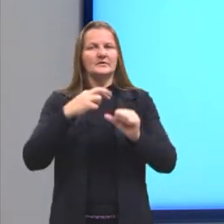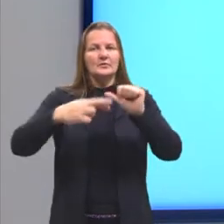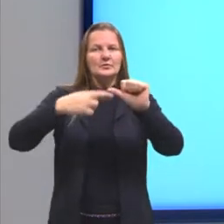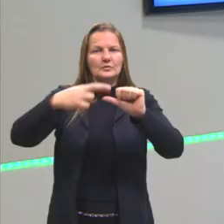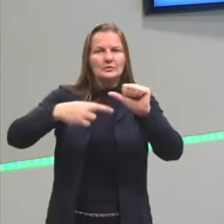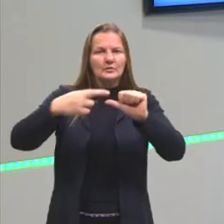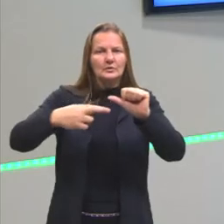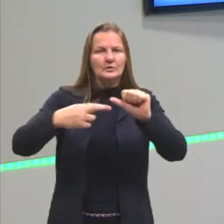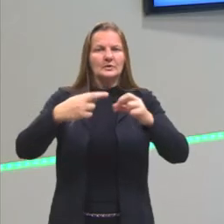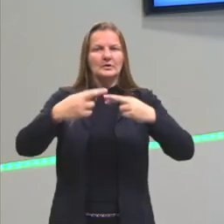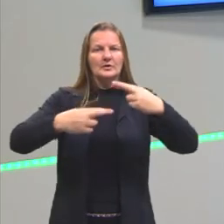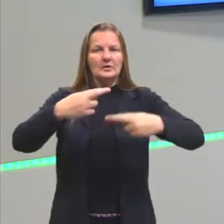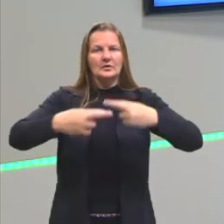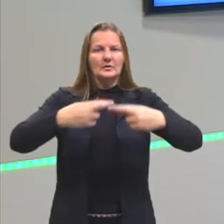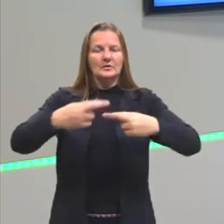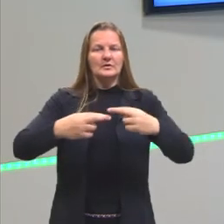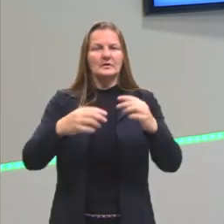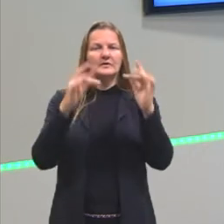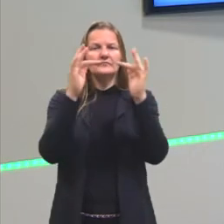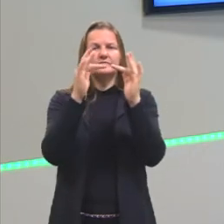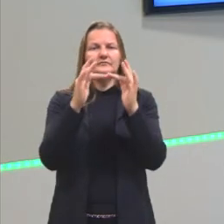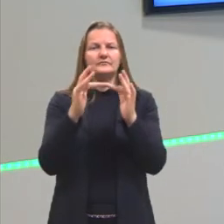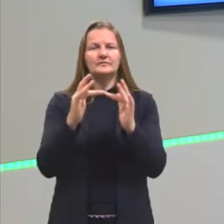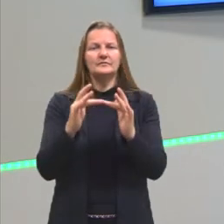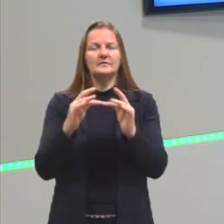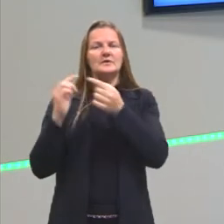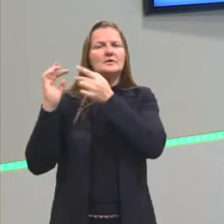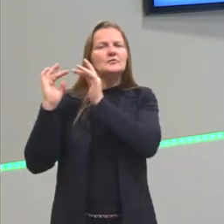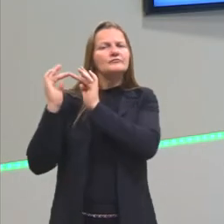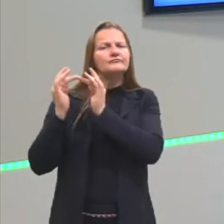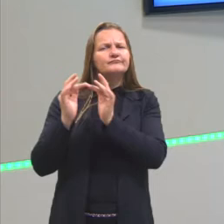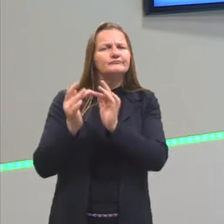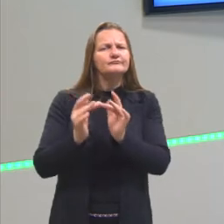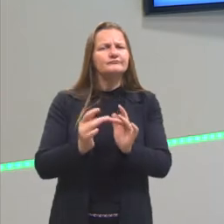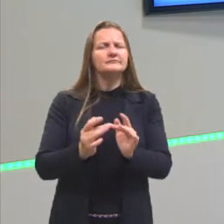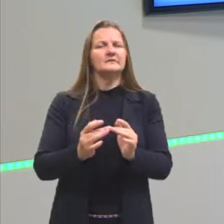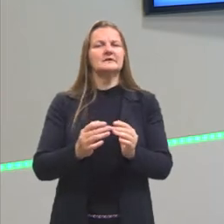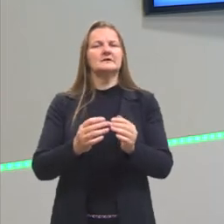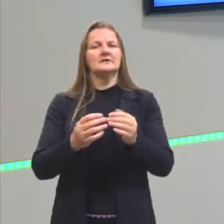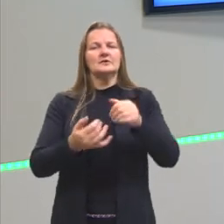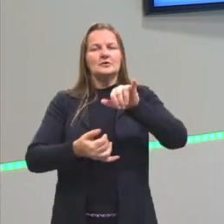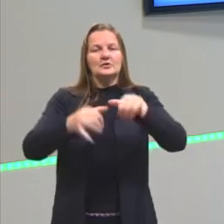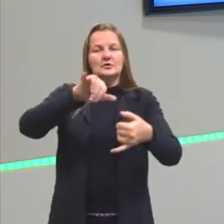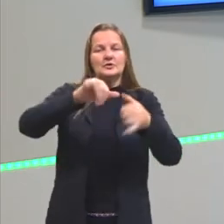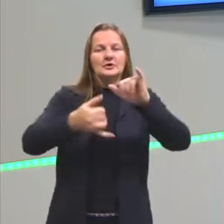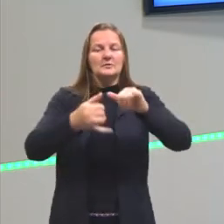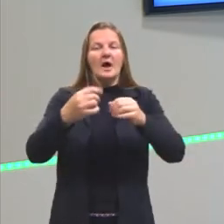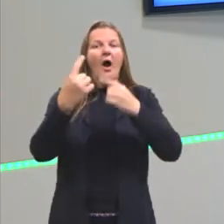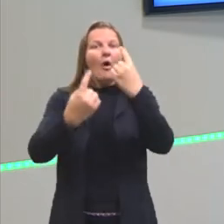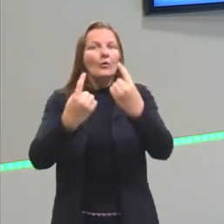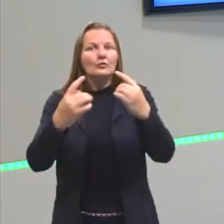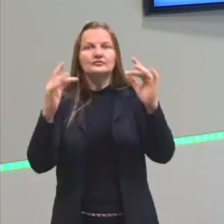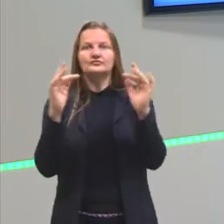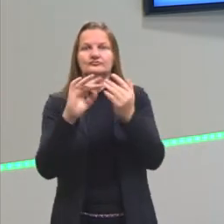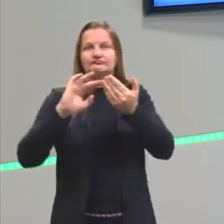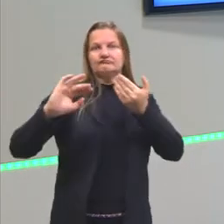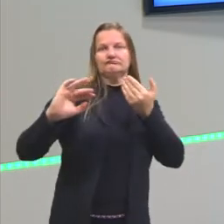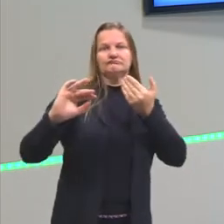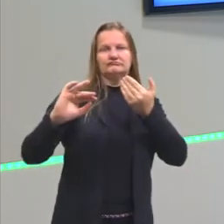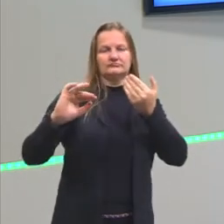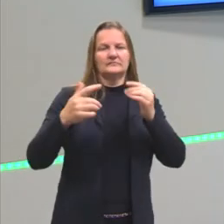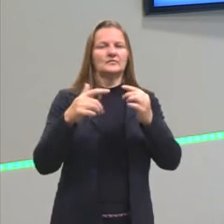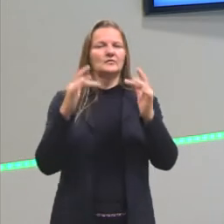eles precisam ter afinidade química, Nem tudo consegue reagir com tudo, a gente precisa ter essa afinidade.